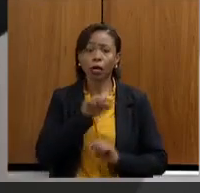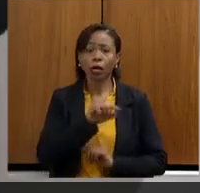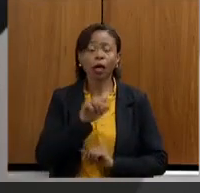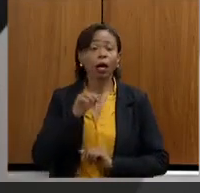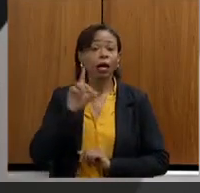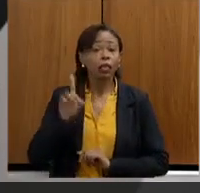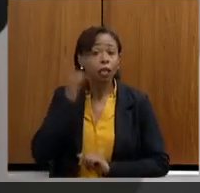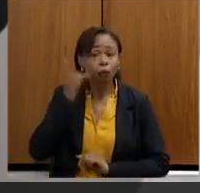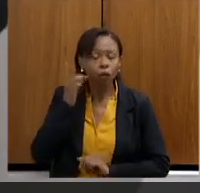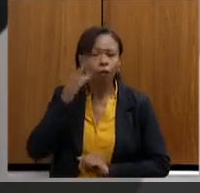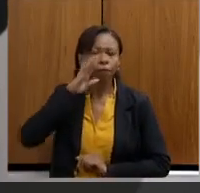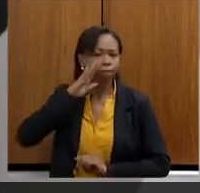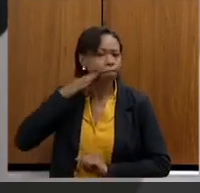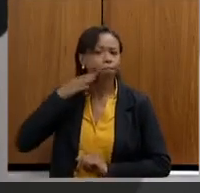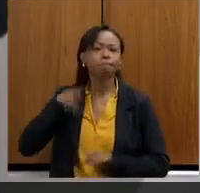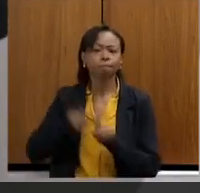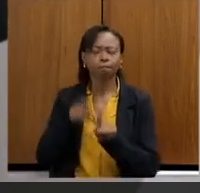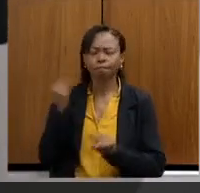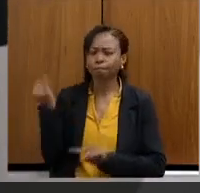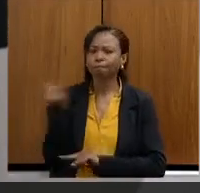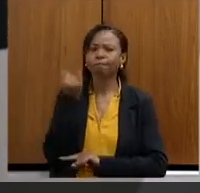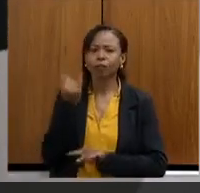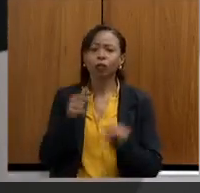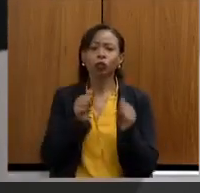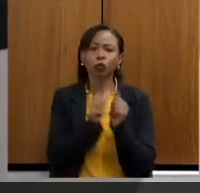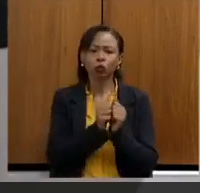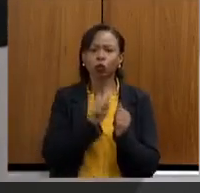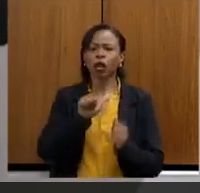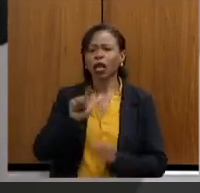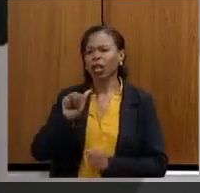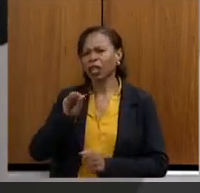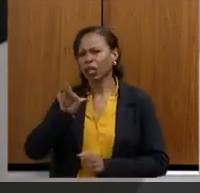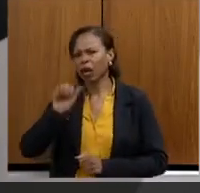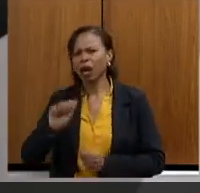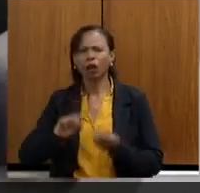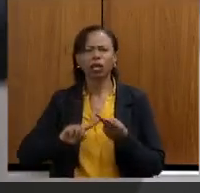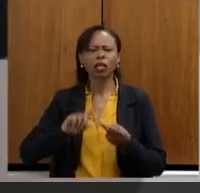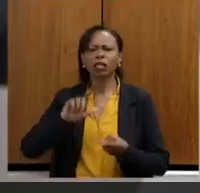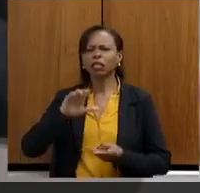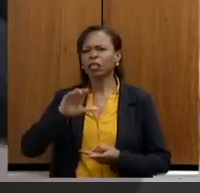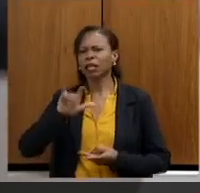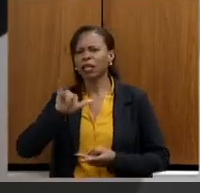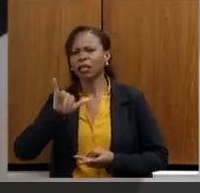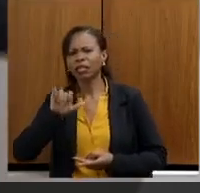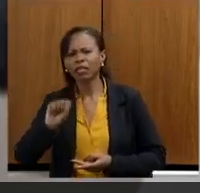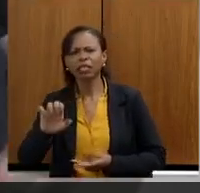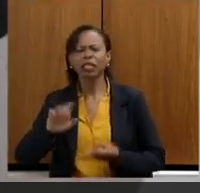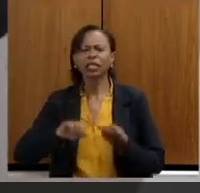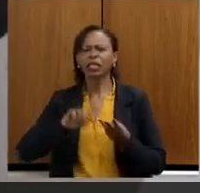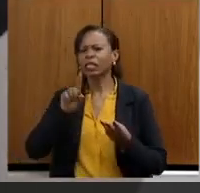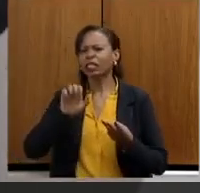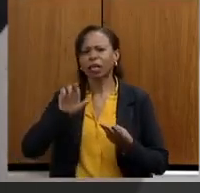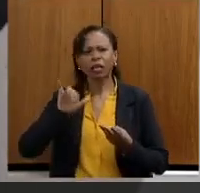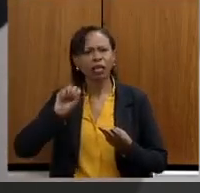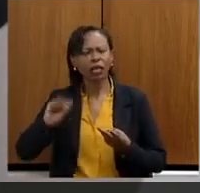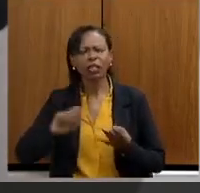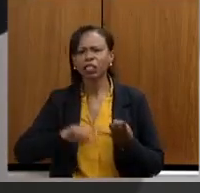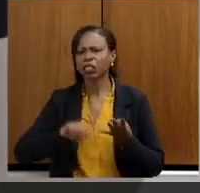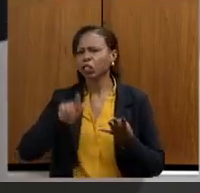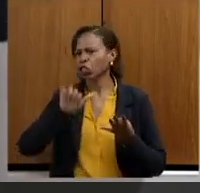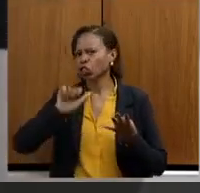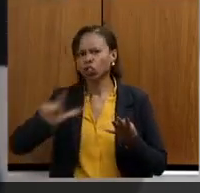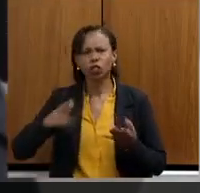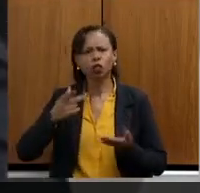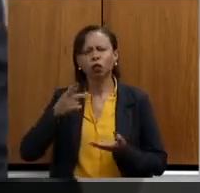Excelência também é fundamental, assim como deputada Laura Serrano, deputada Celise, deputado Zé Reis, deputado Gil Pereira, deputado